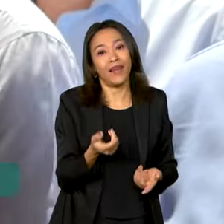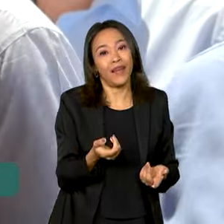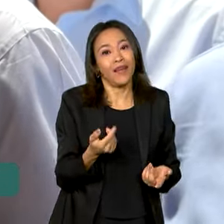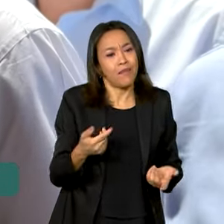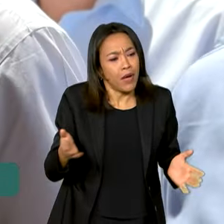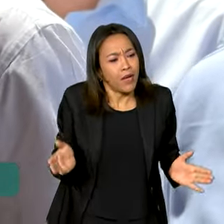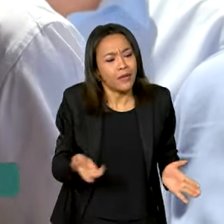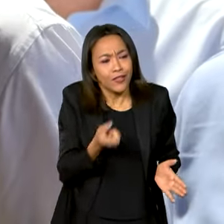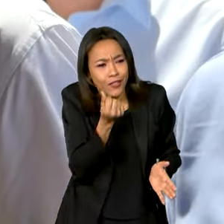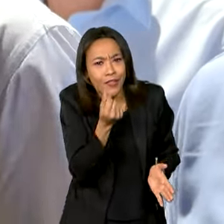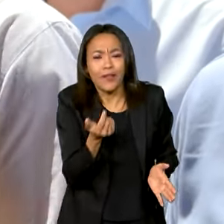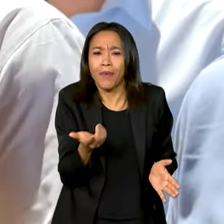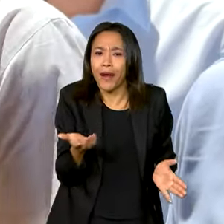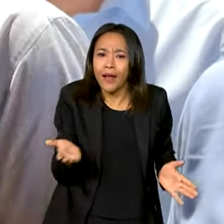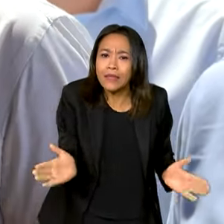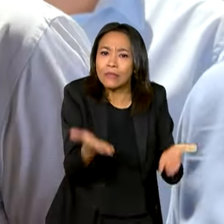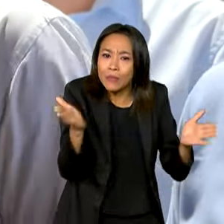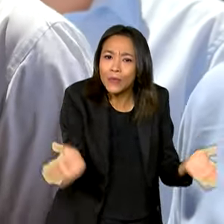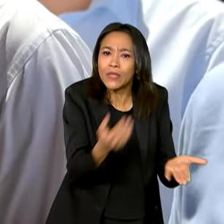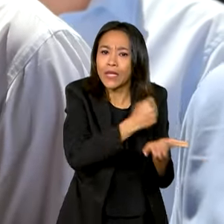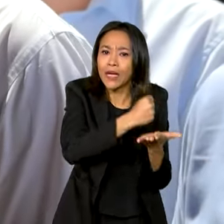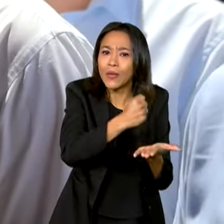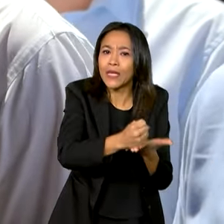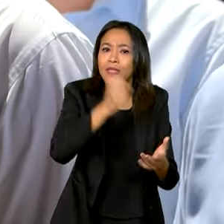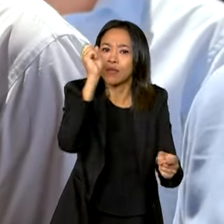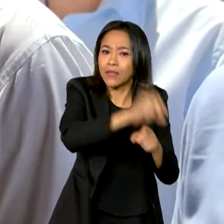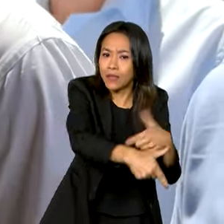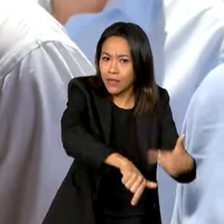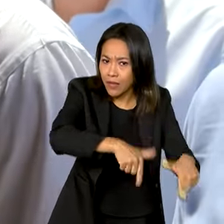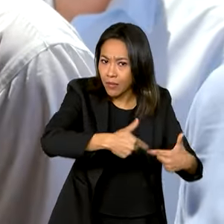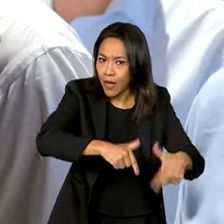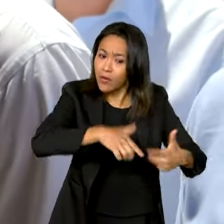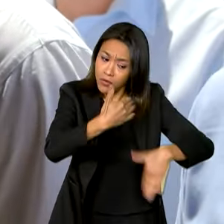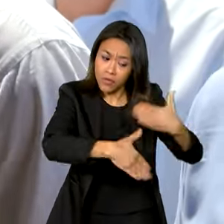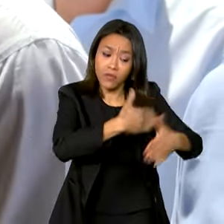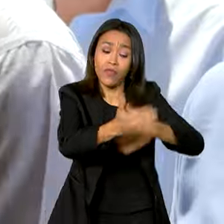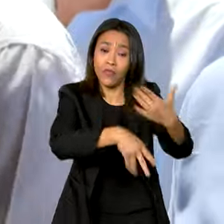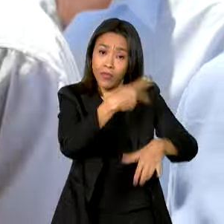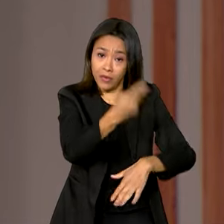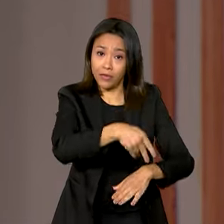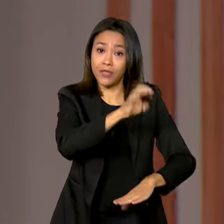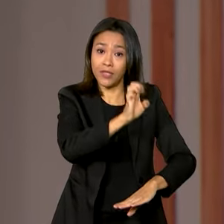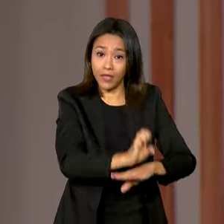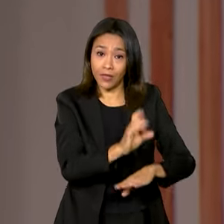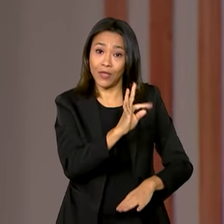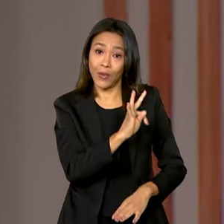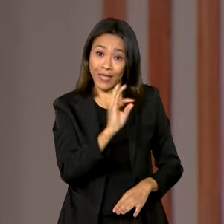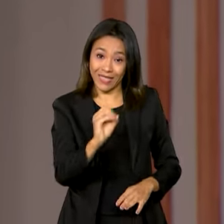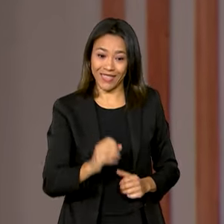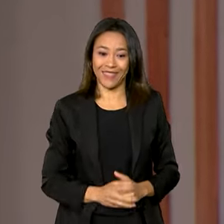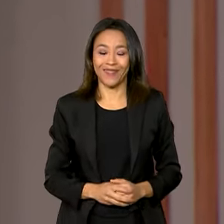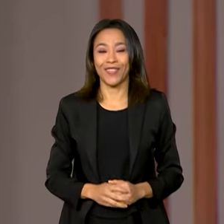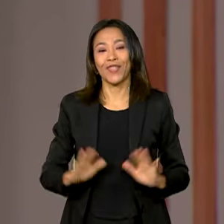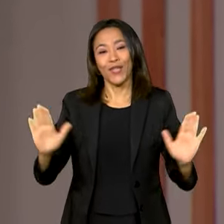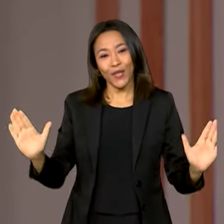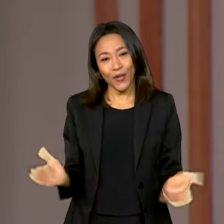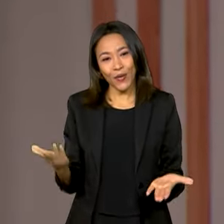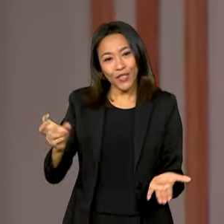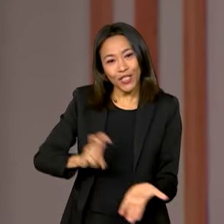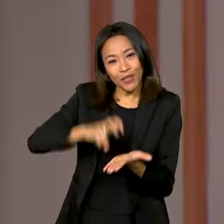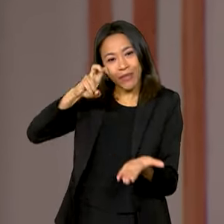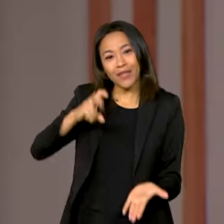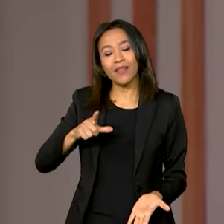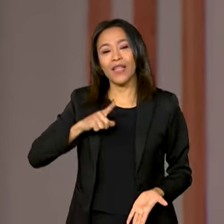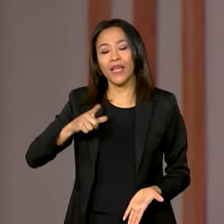fortalecer o consumo e para impulsionar o desenvolvimento do estado do Tocantins. E hoje, mais cedo, aqui no Canal